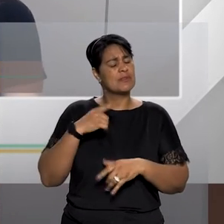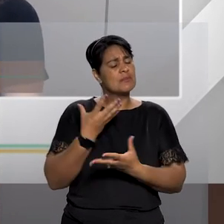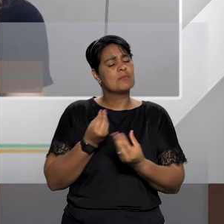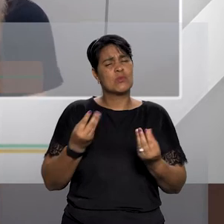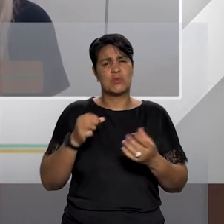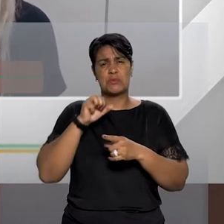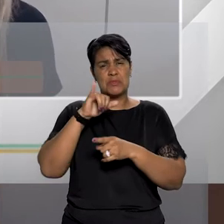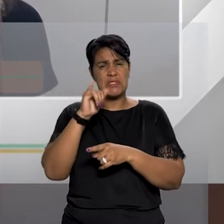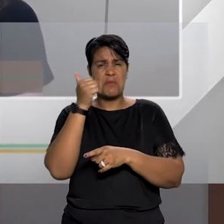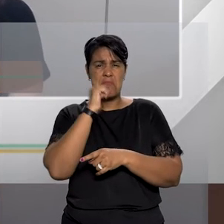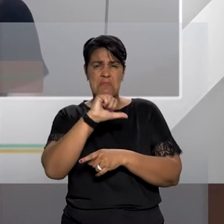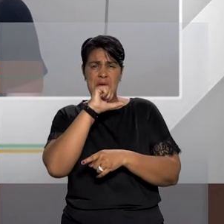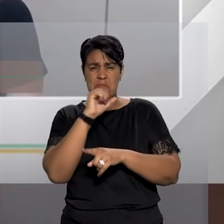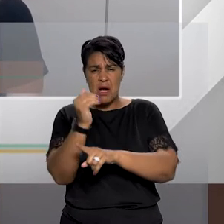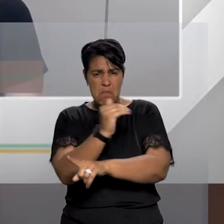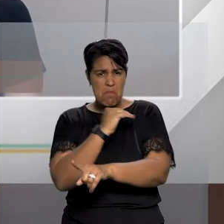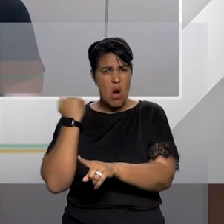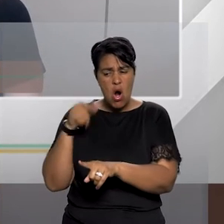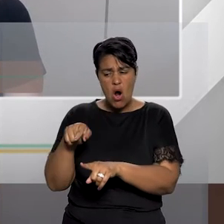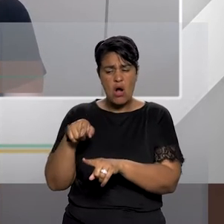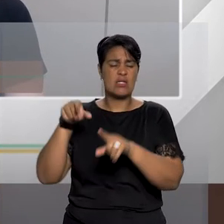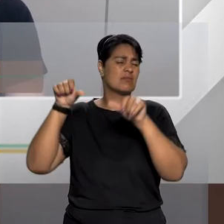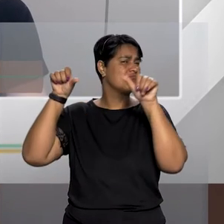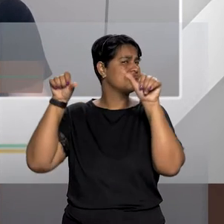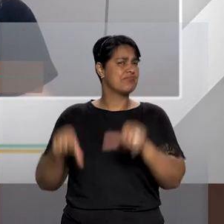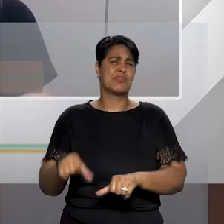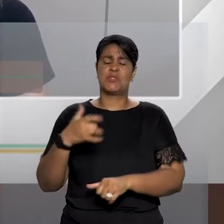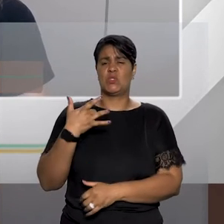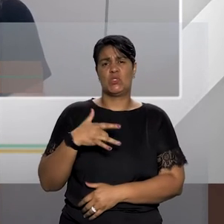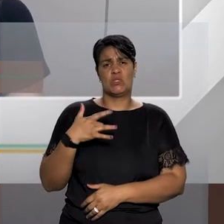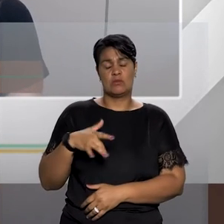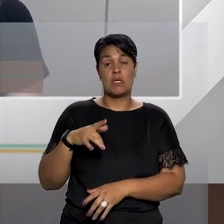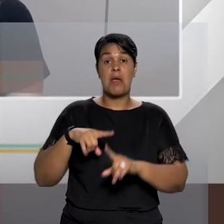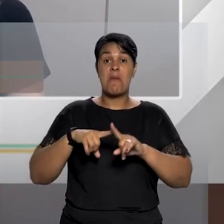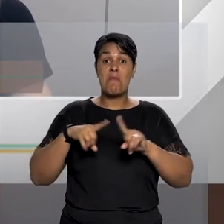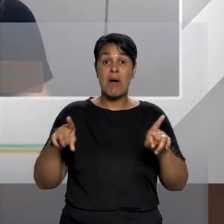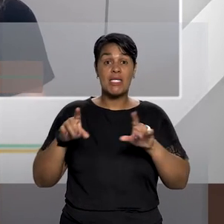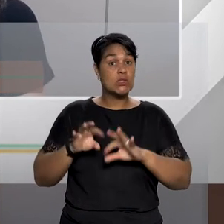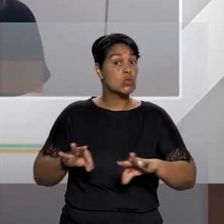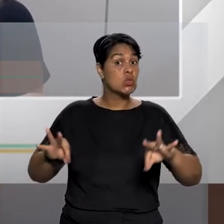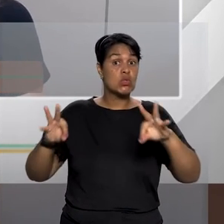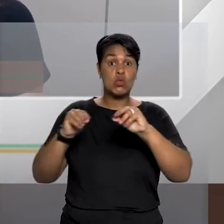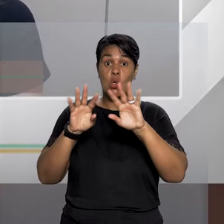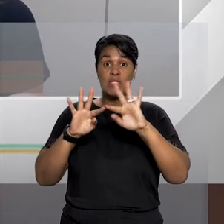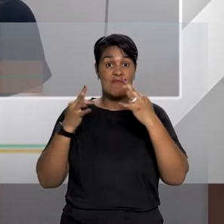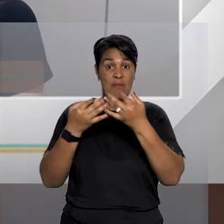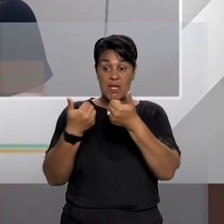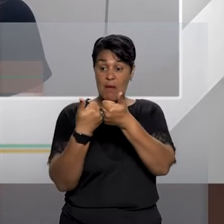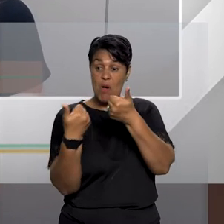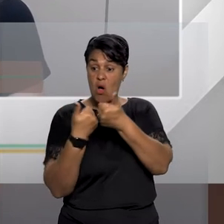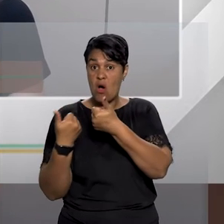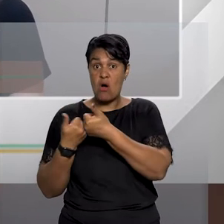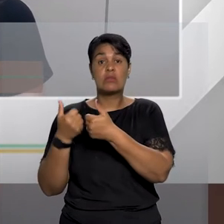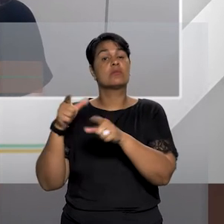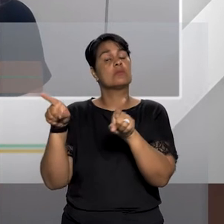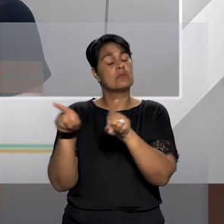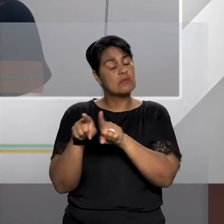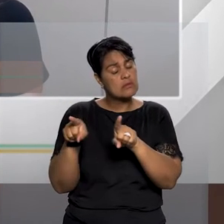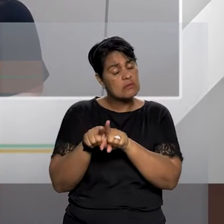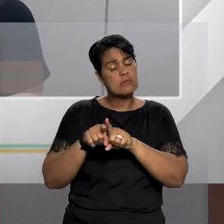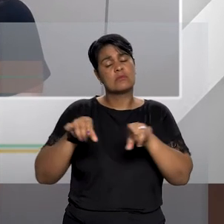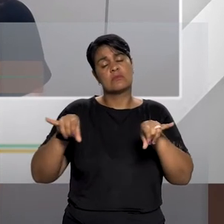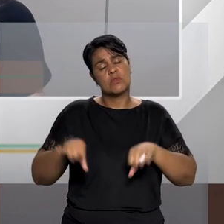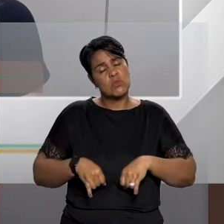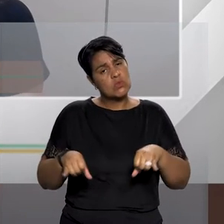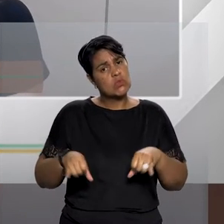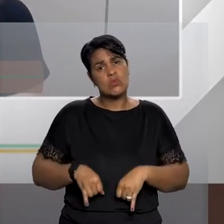mãe, de viver essa situação trágica, mas todas as pessoas próximas, os familiares dessa vítima vivenciam